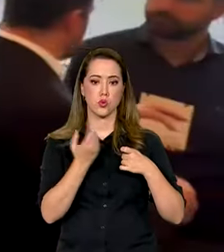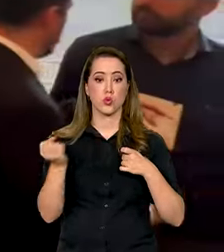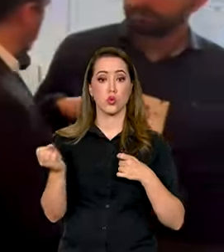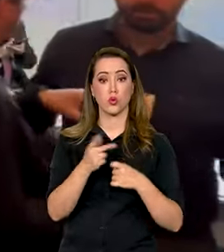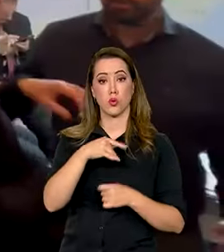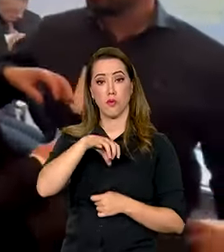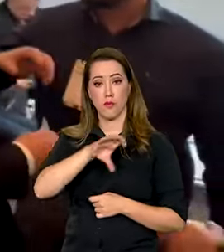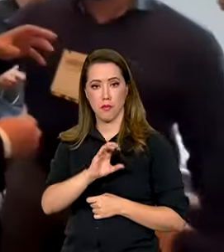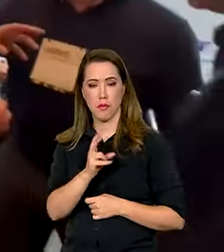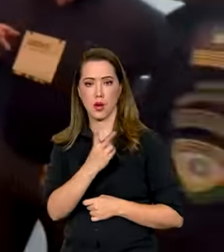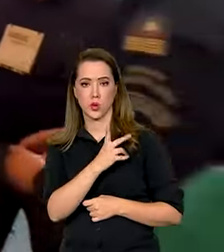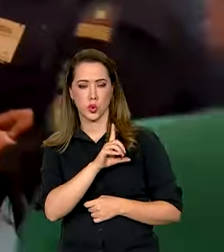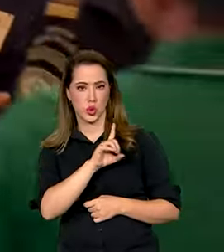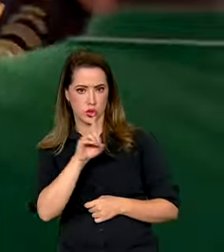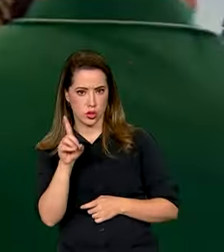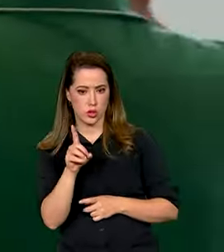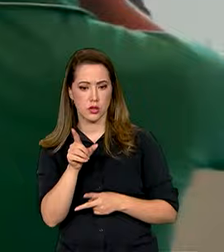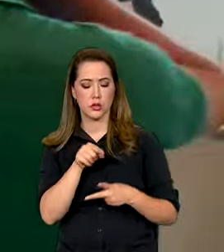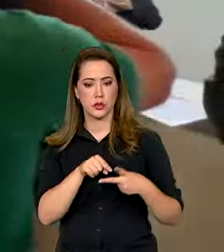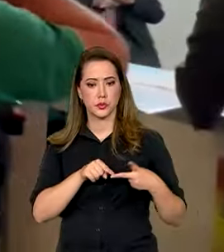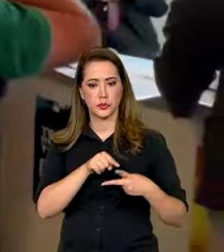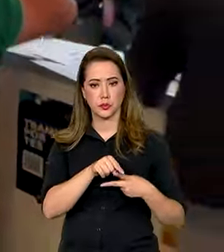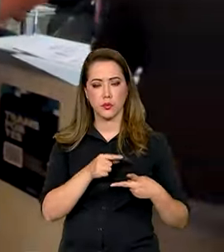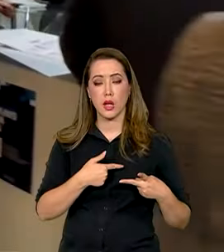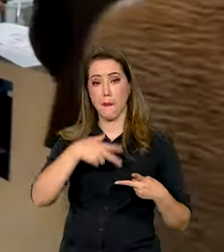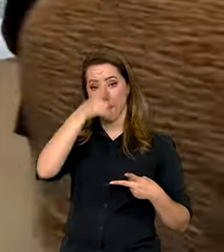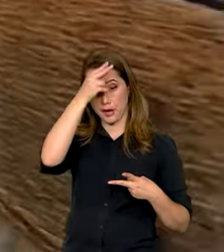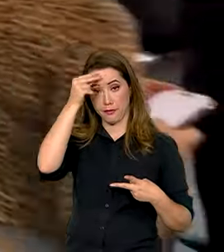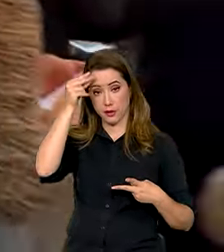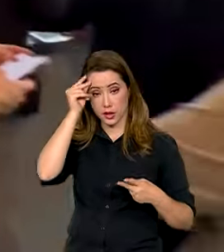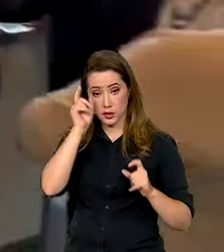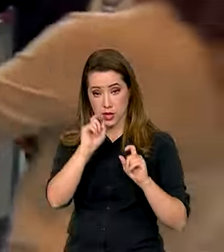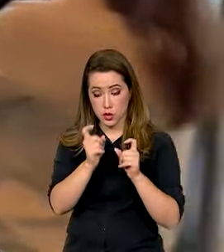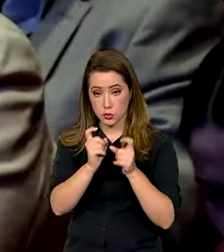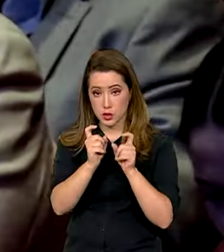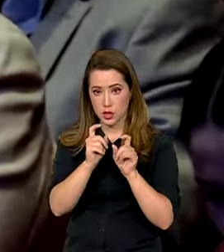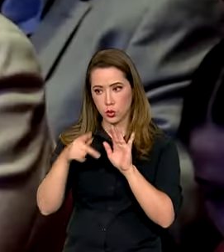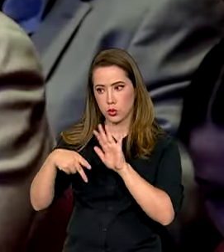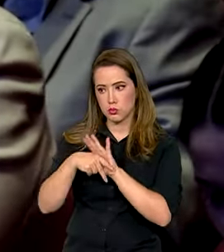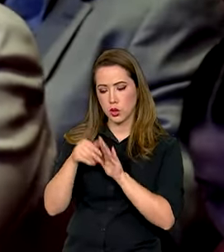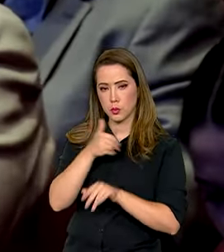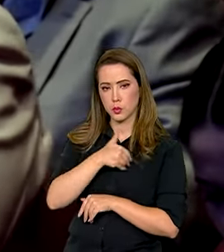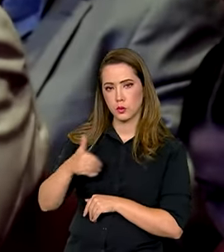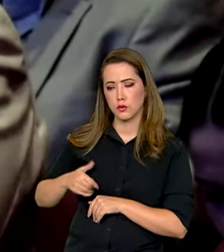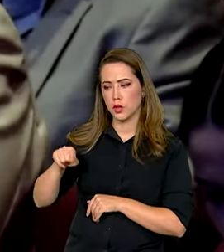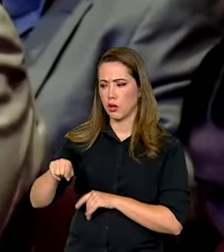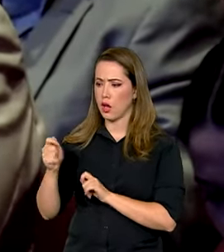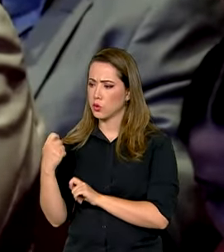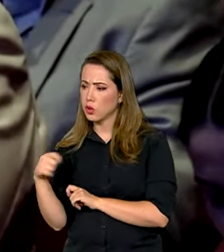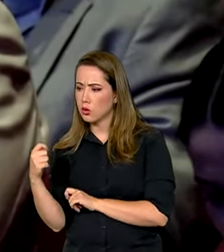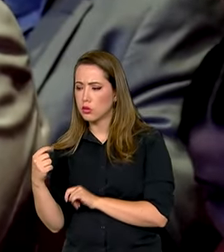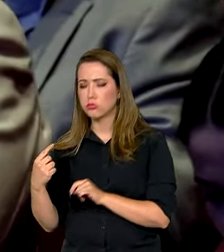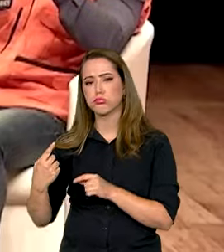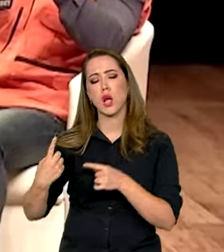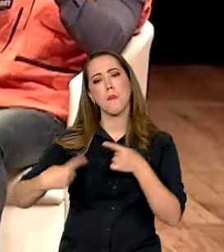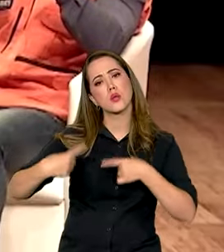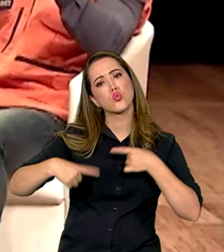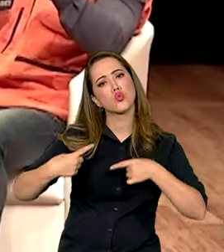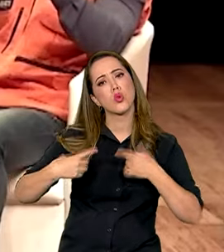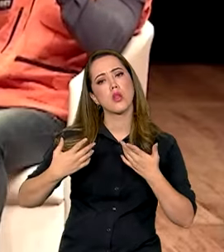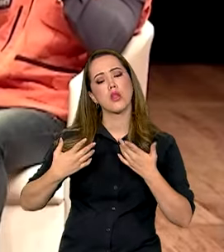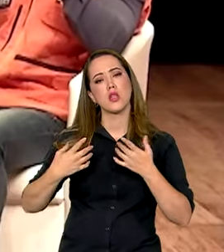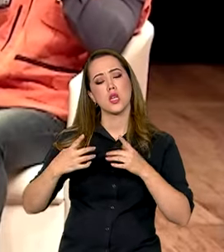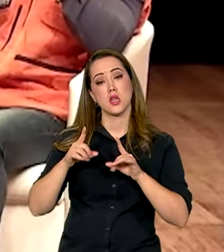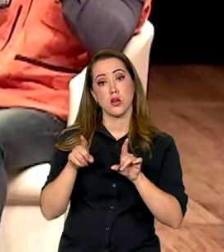Durante dois dias, prefeitos e gestores públicos do Rio Grande do Sul discutiram com representantes de mais de 30